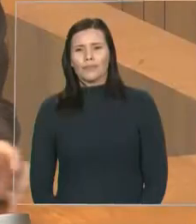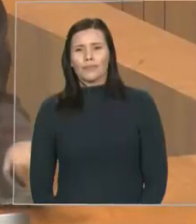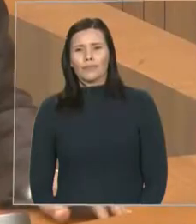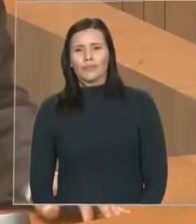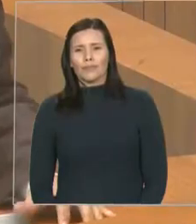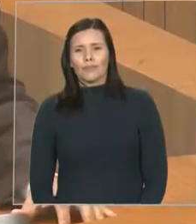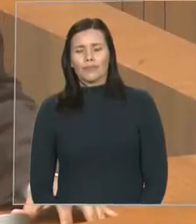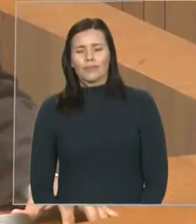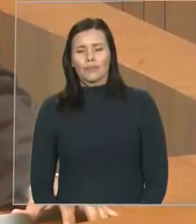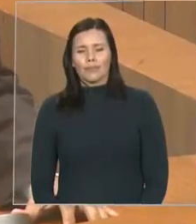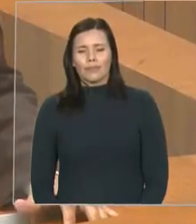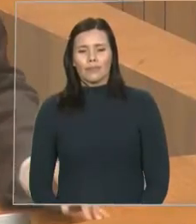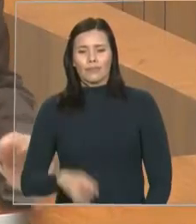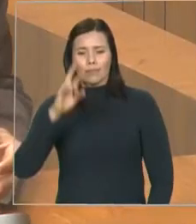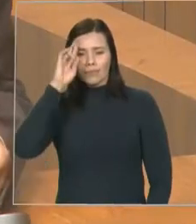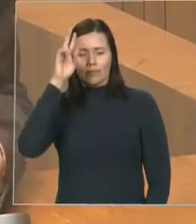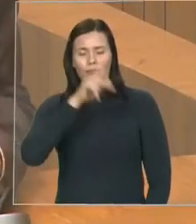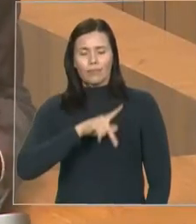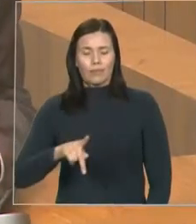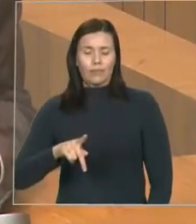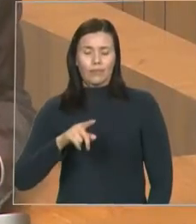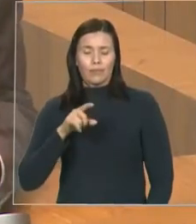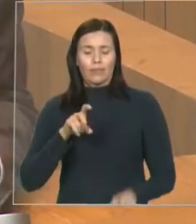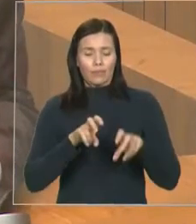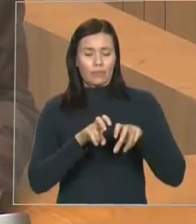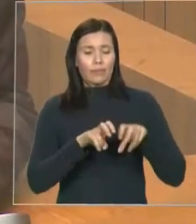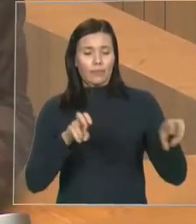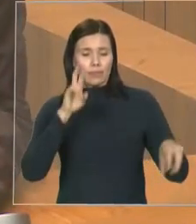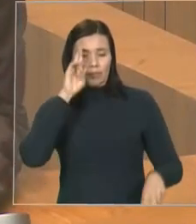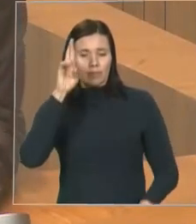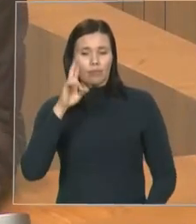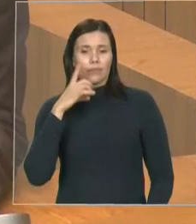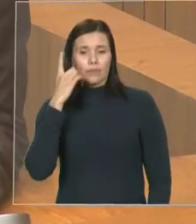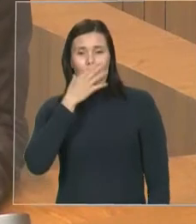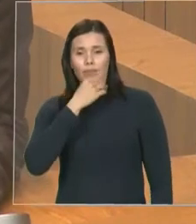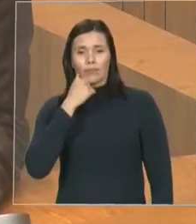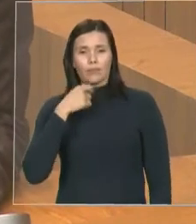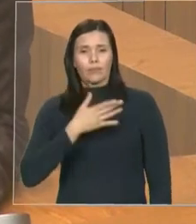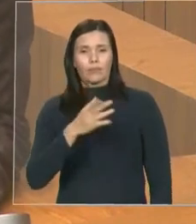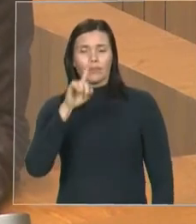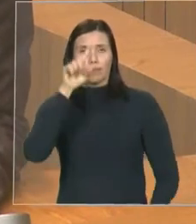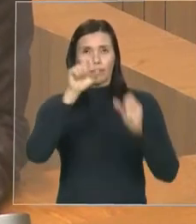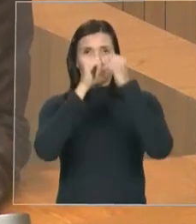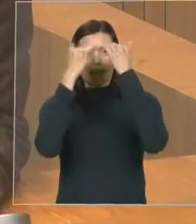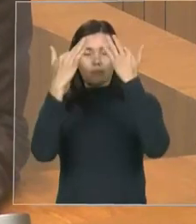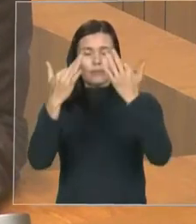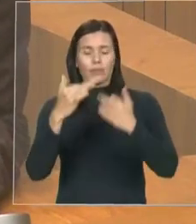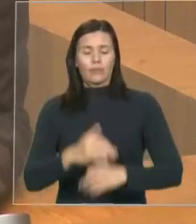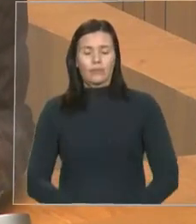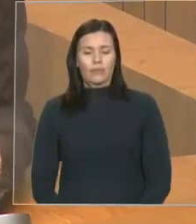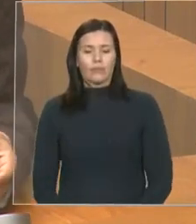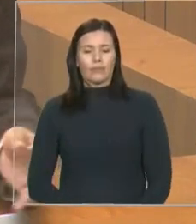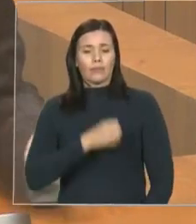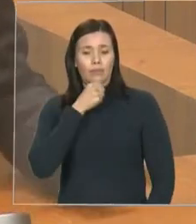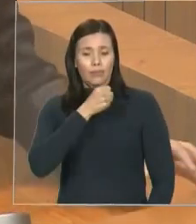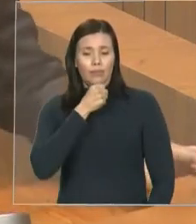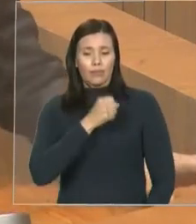Senhor presidente, demais membros da mesa, senhores e senhores deputados, galeria, imprensa,